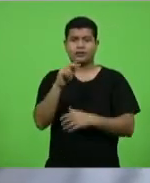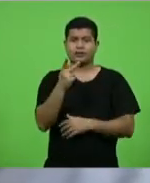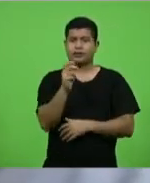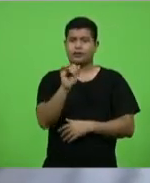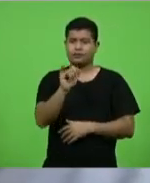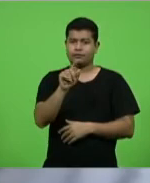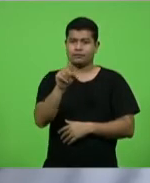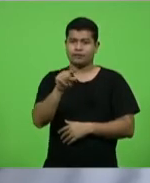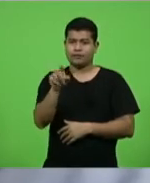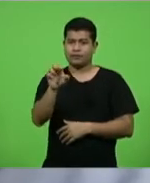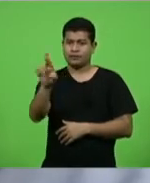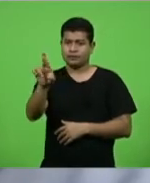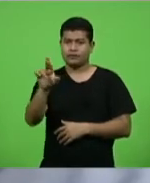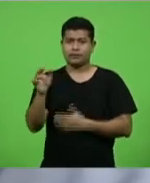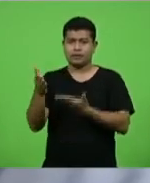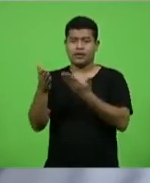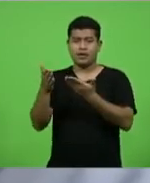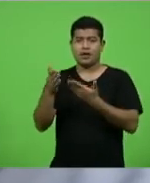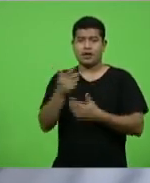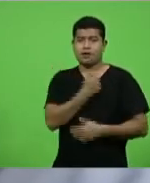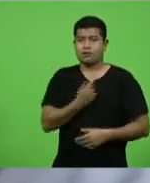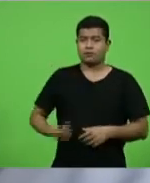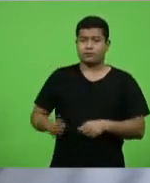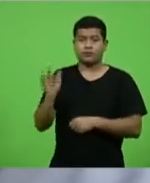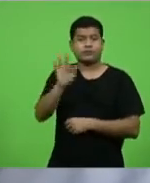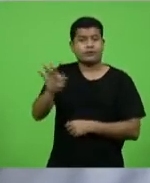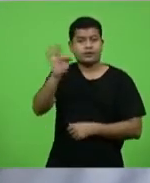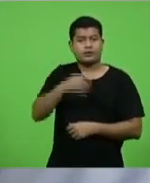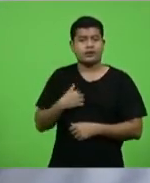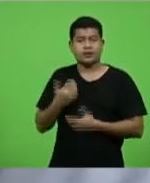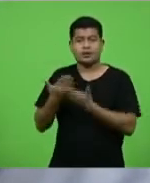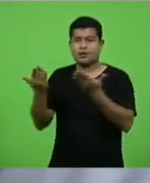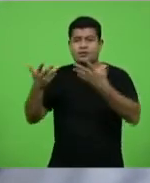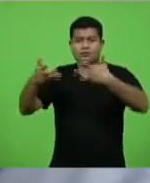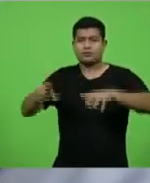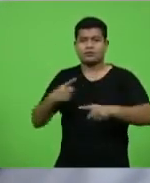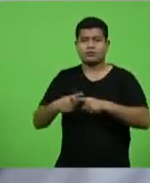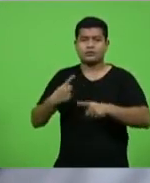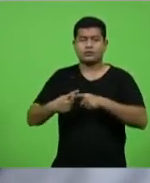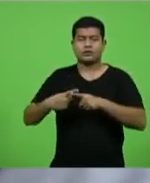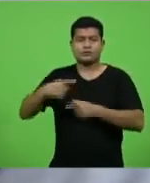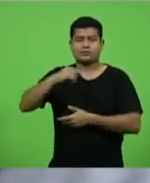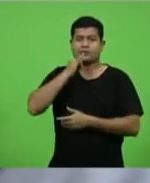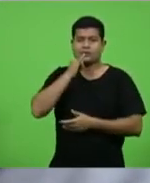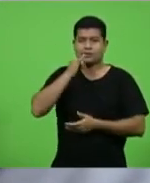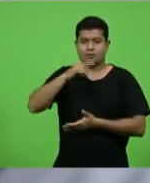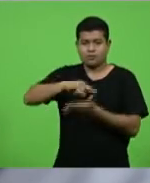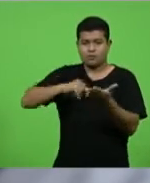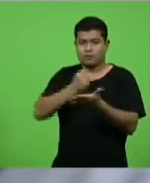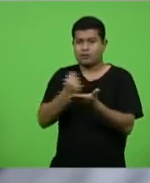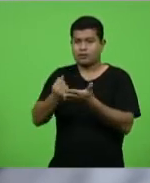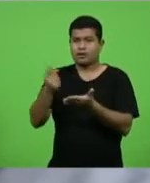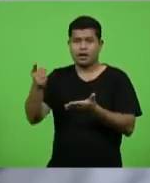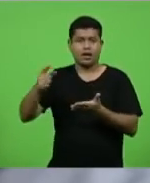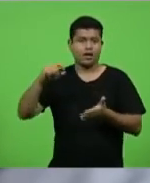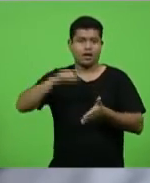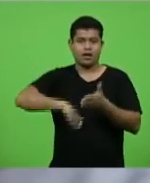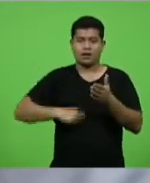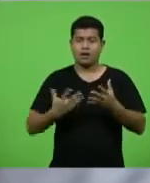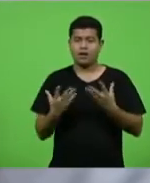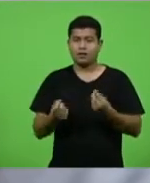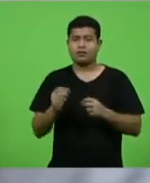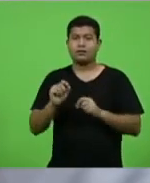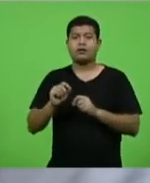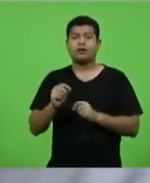recusou porque a empresa não se responsabilizava por possíveis efeitos adversos. Então, o que